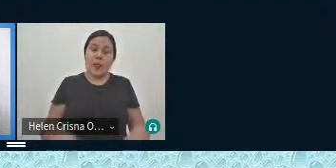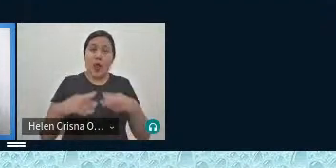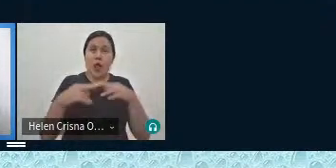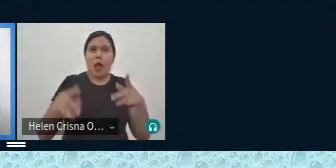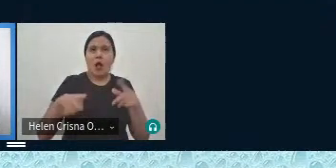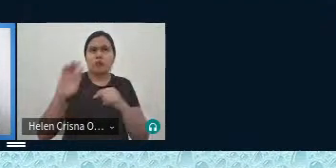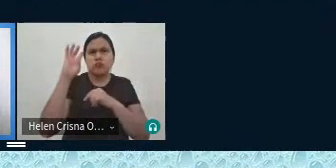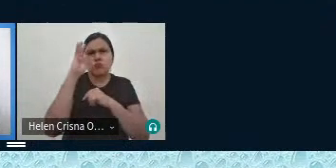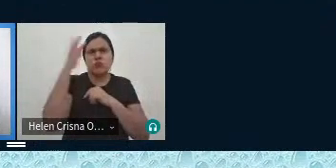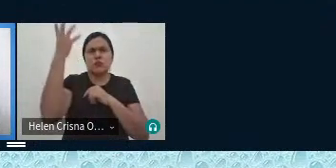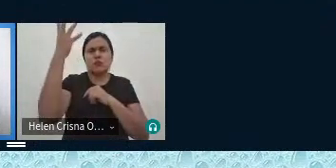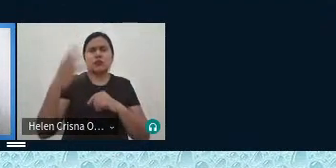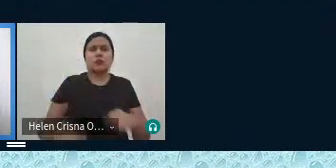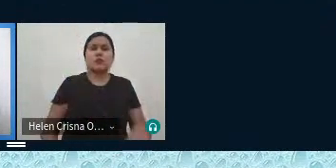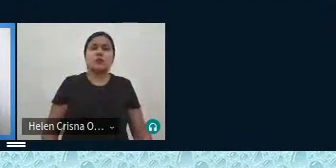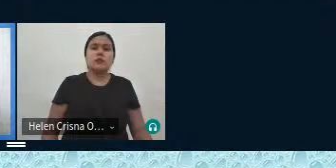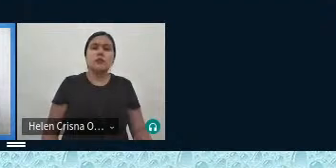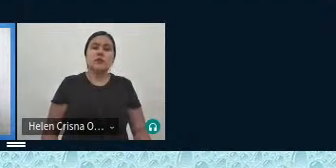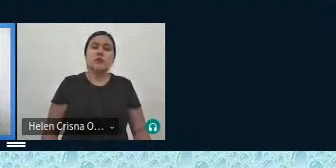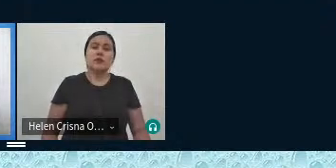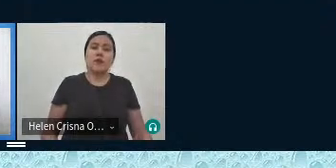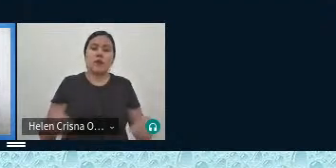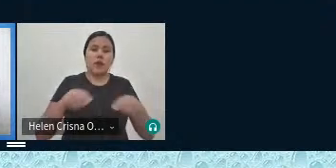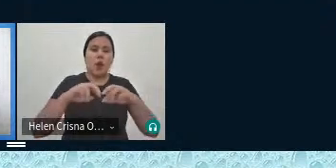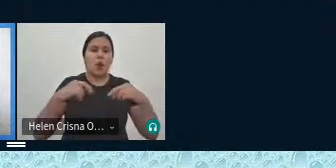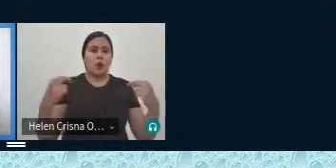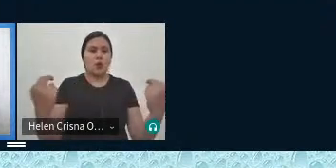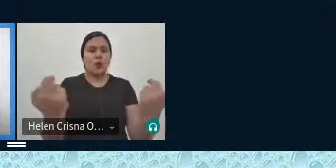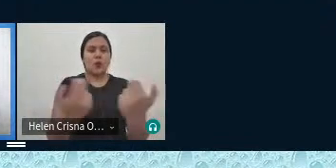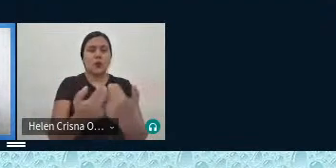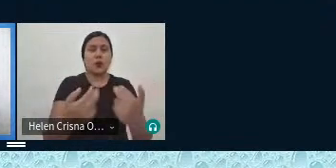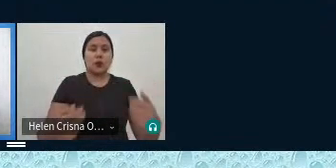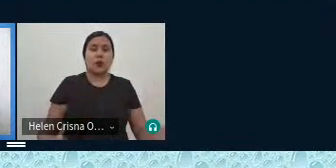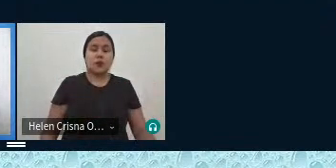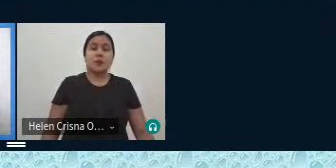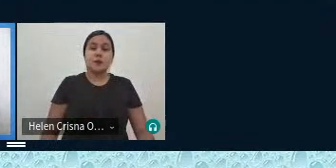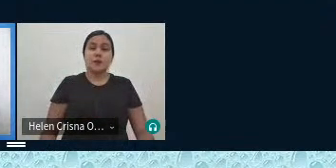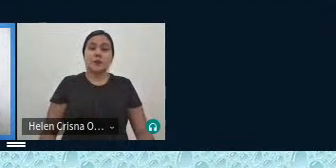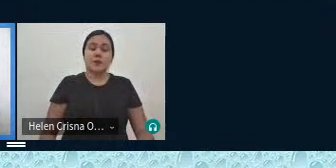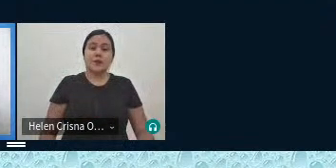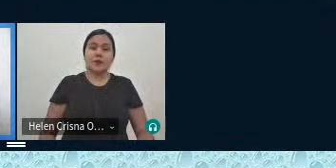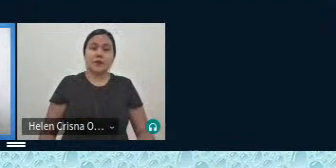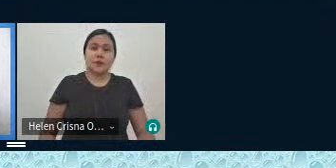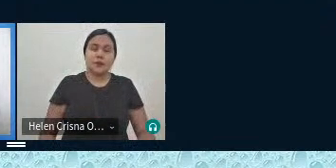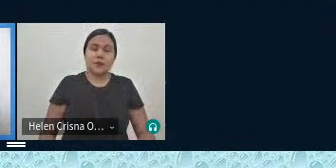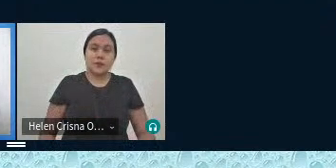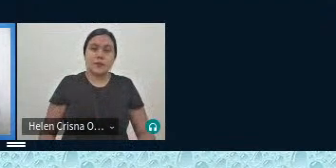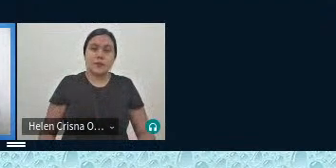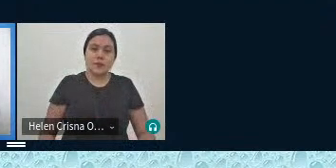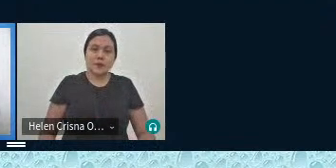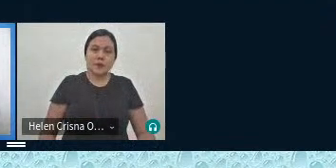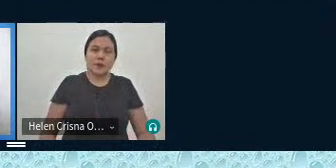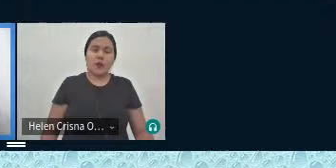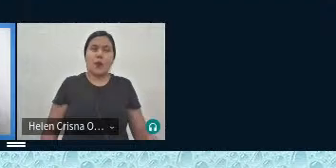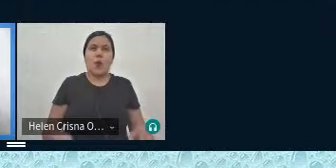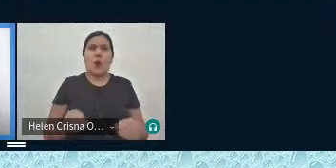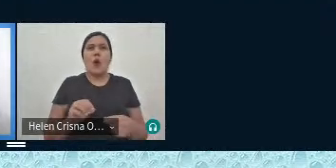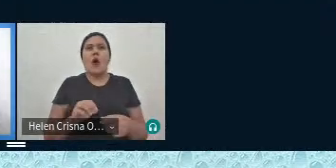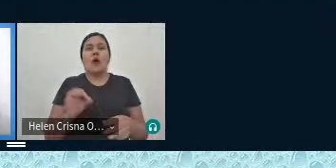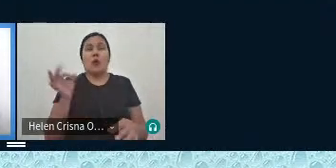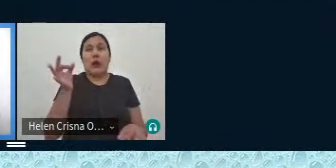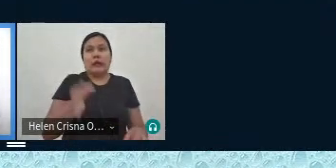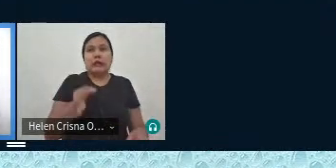acontecendo nesse círculo que não é um círculo tão bem certinho não é